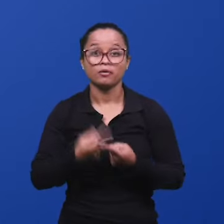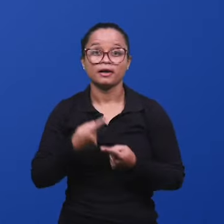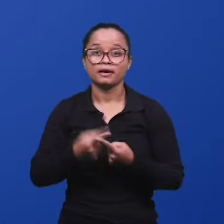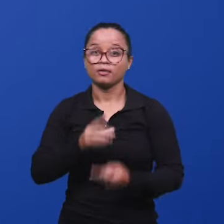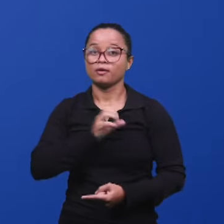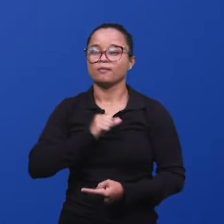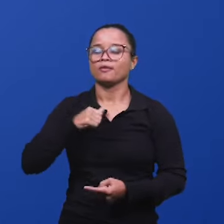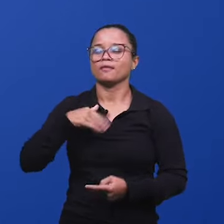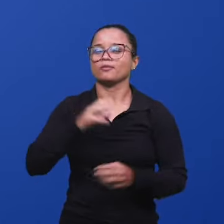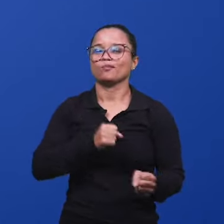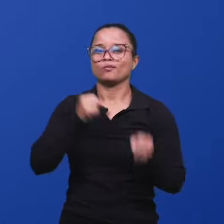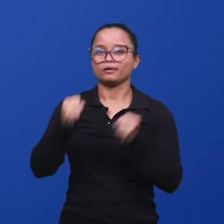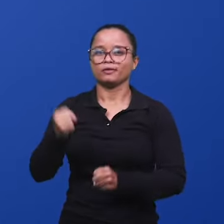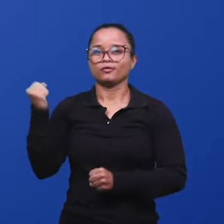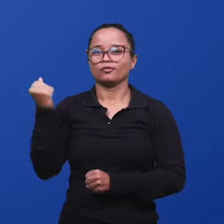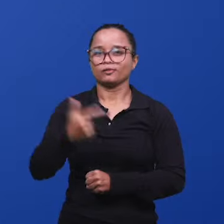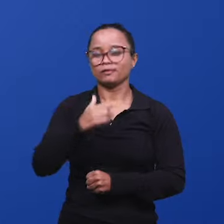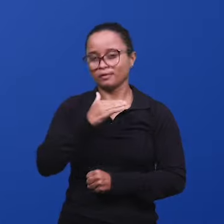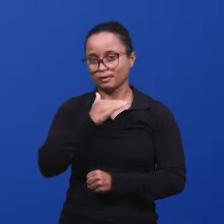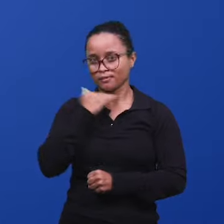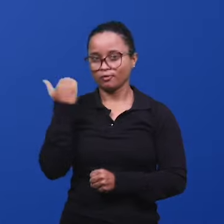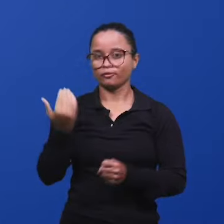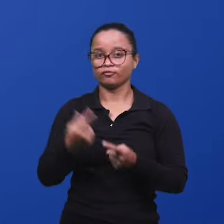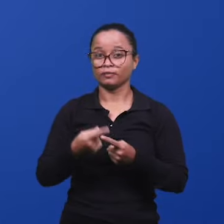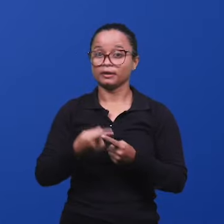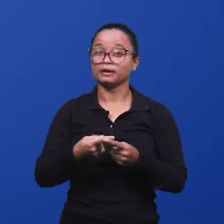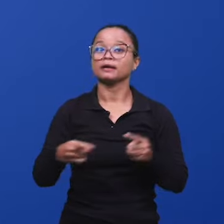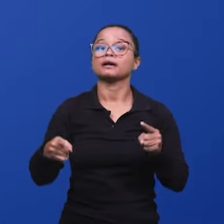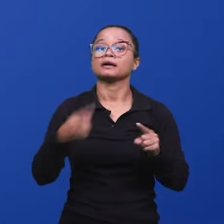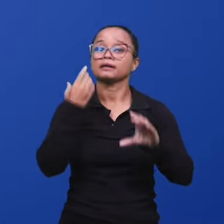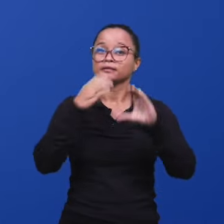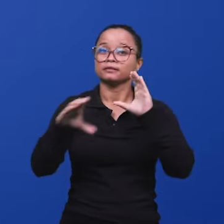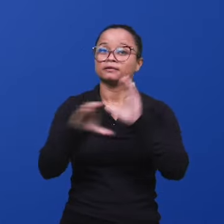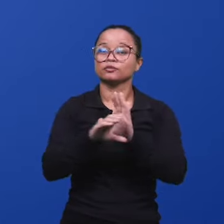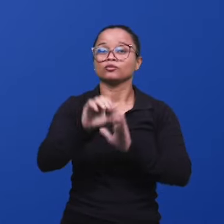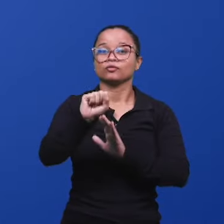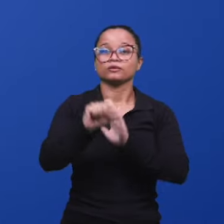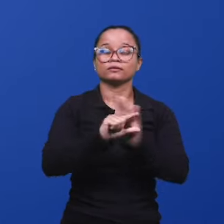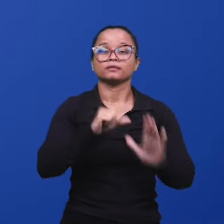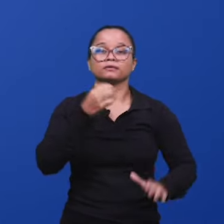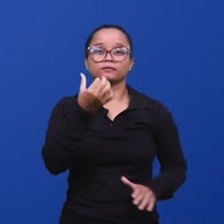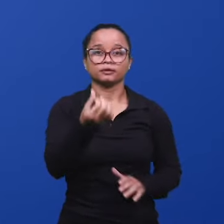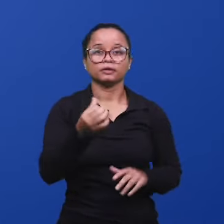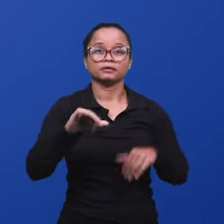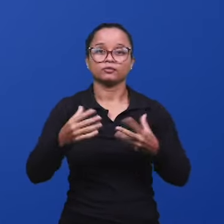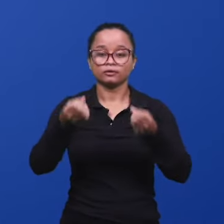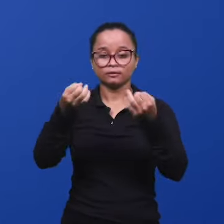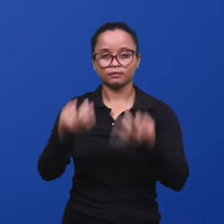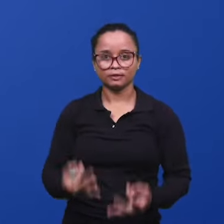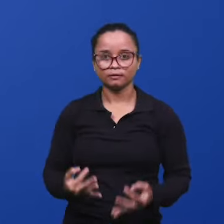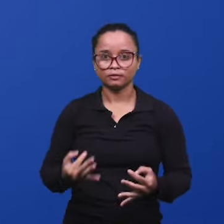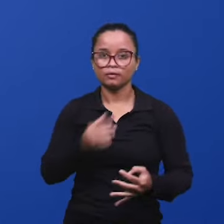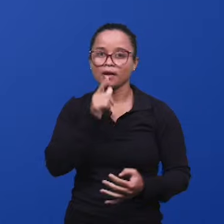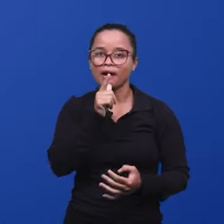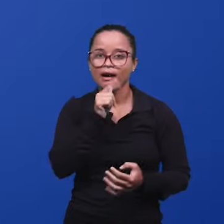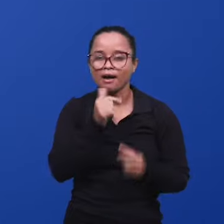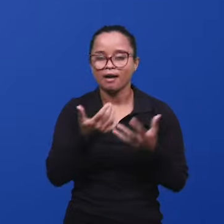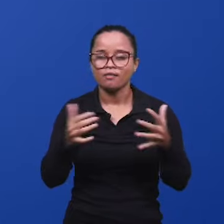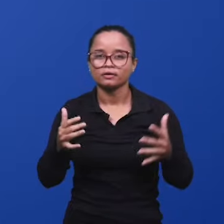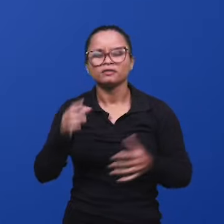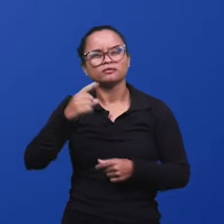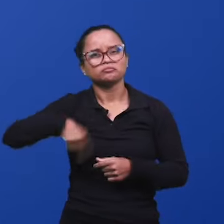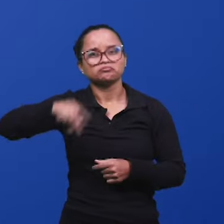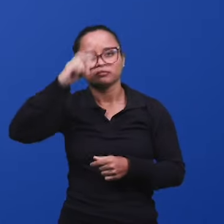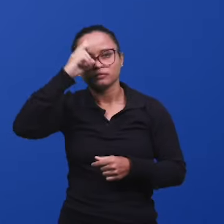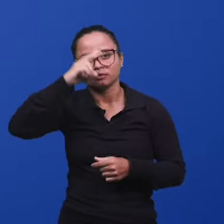que a morte, conforme está descrito em Cantares, capítulo 8, verso 6. E quando nós falamos de muitas águas, nós lembramos ali